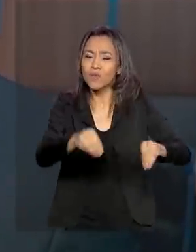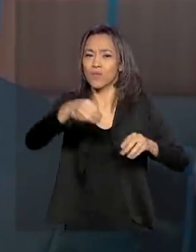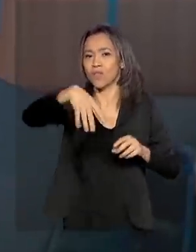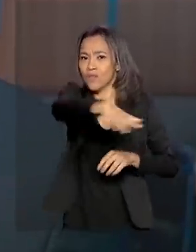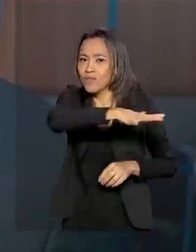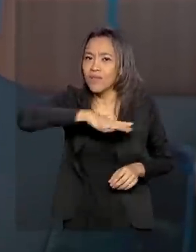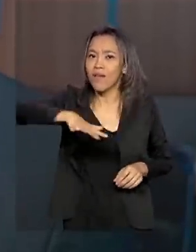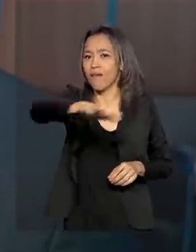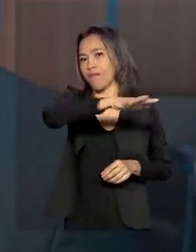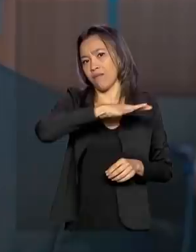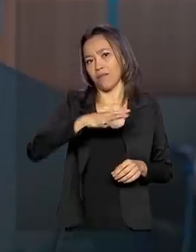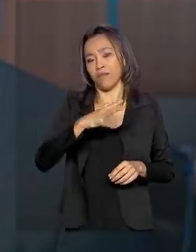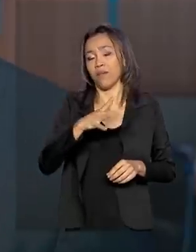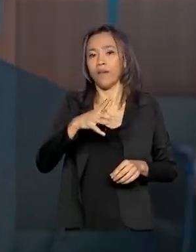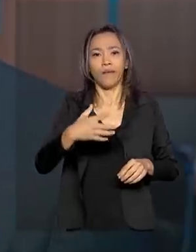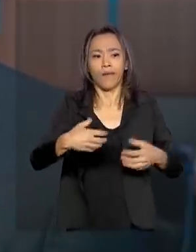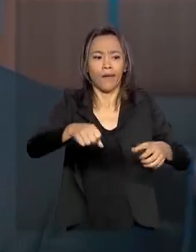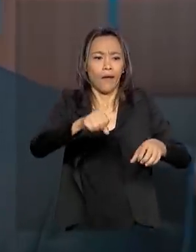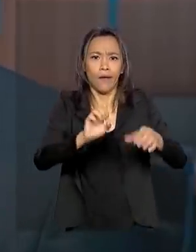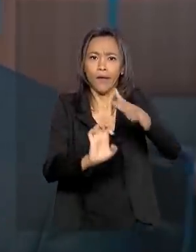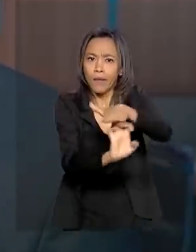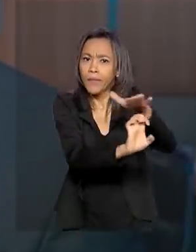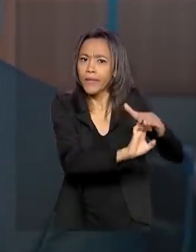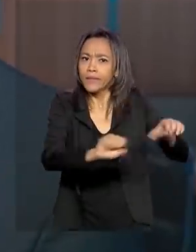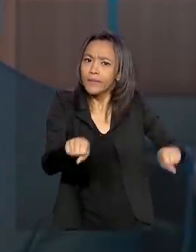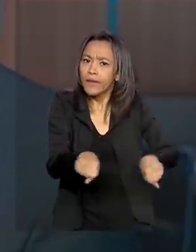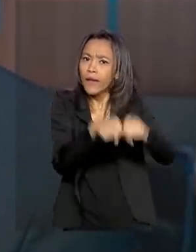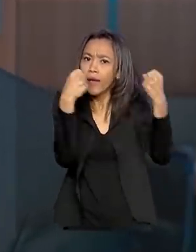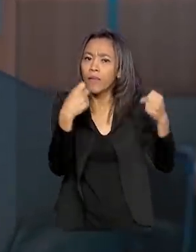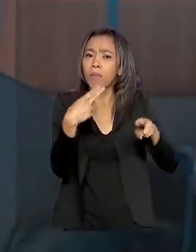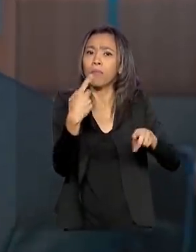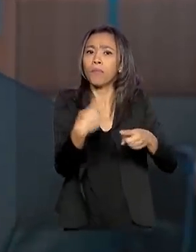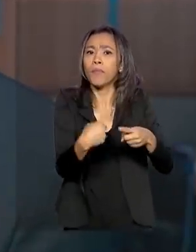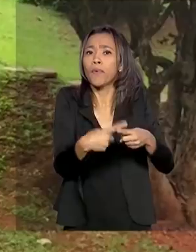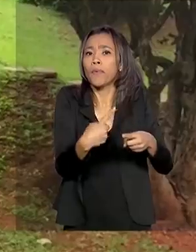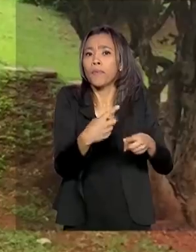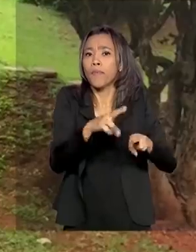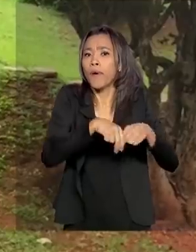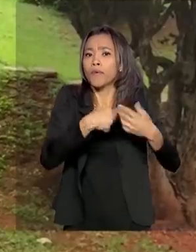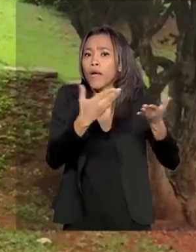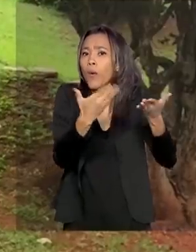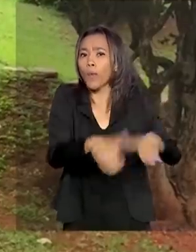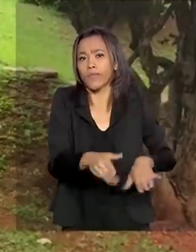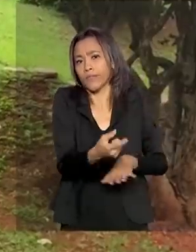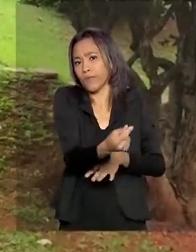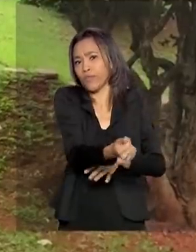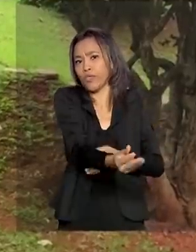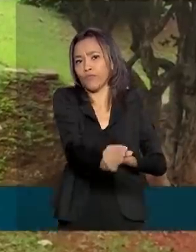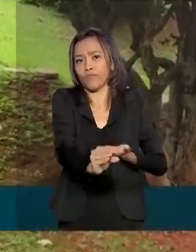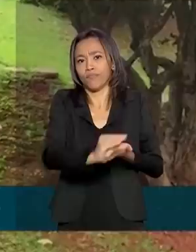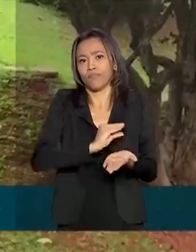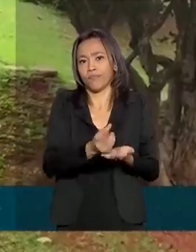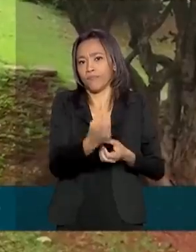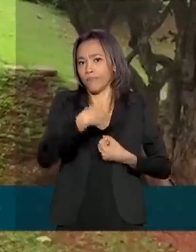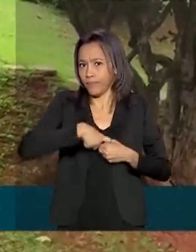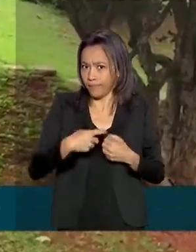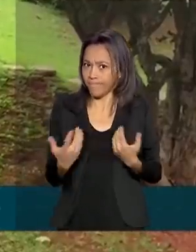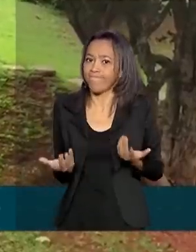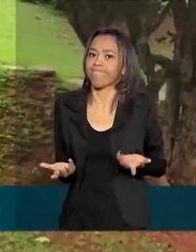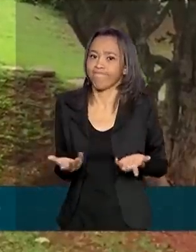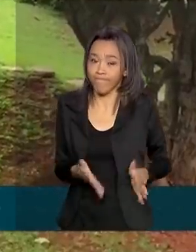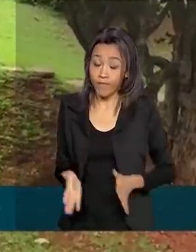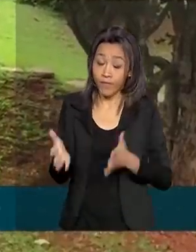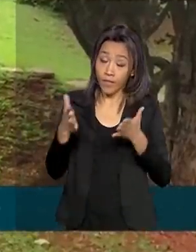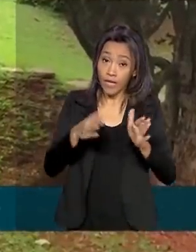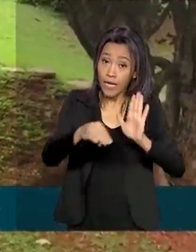quebra de empresas, por consequência de reembolsos imediatos. A medida procura beneficiar todos os